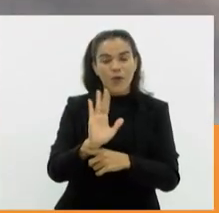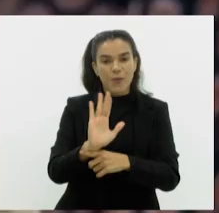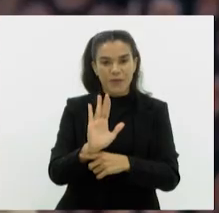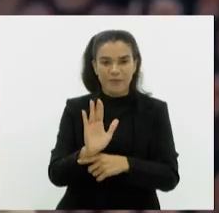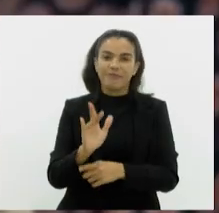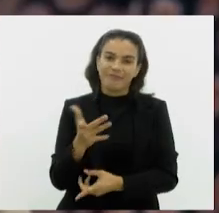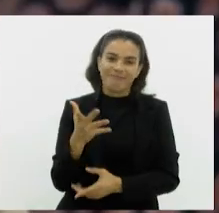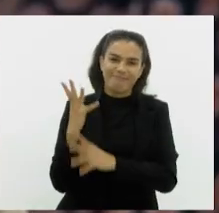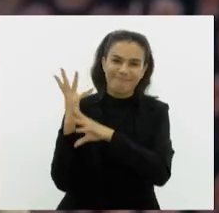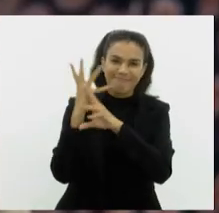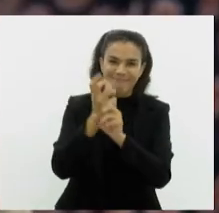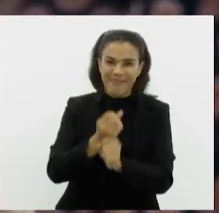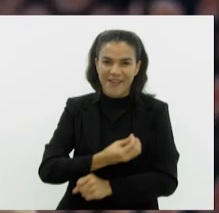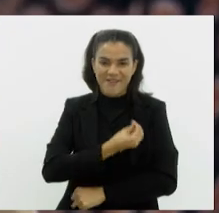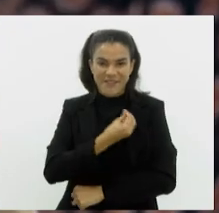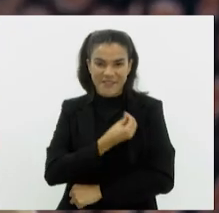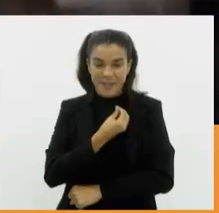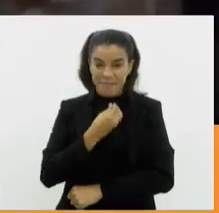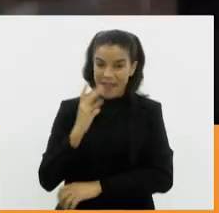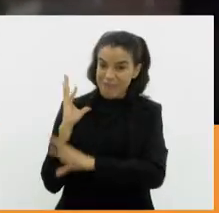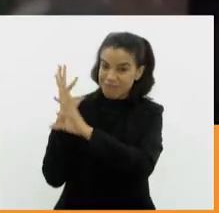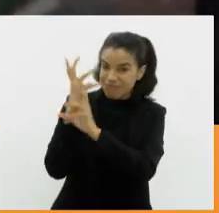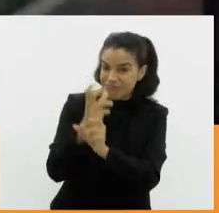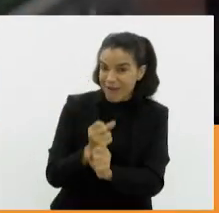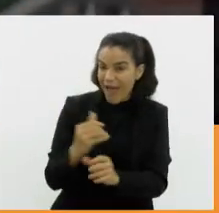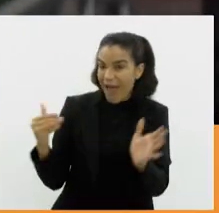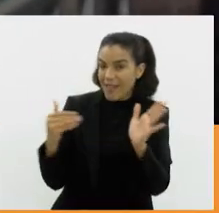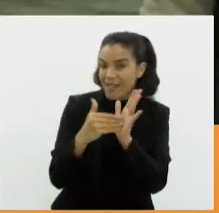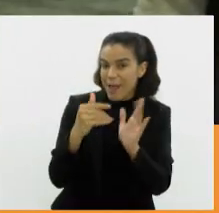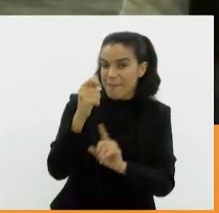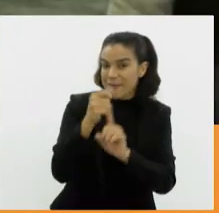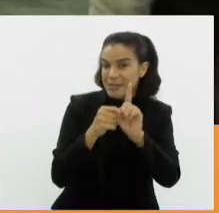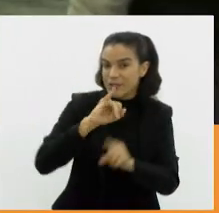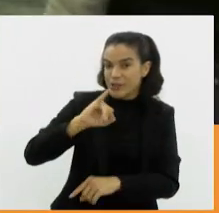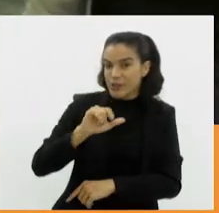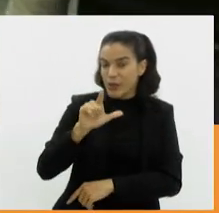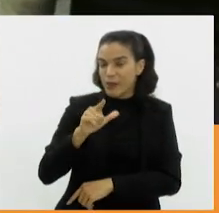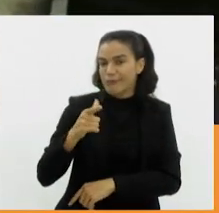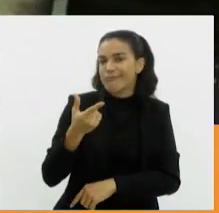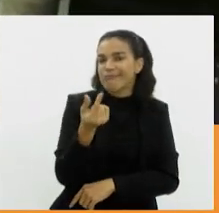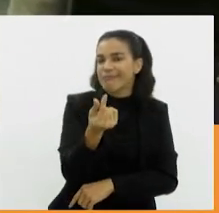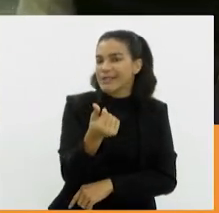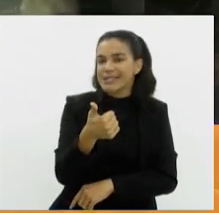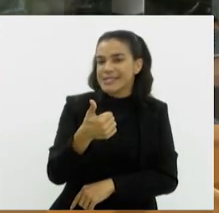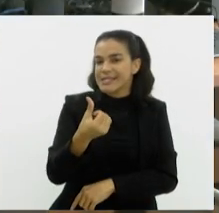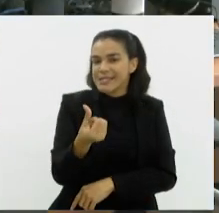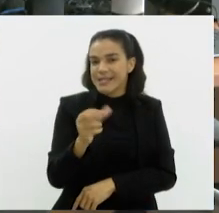-sucedida carreira. A retrospectiva vai até julho e os ingressos custam R 16,00.